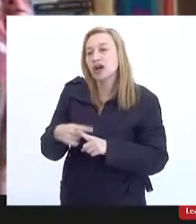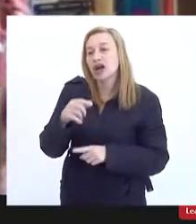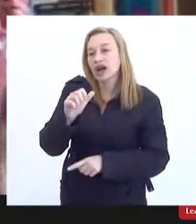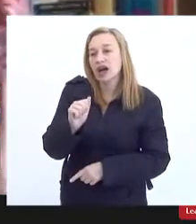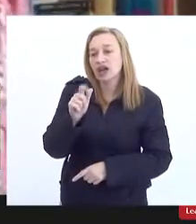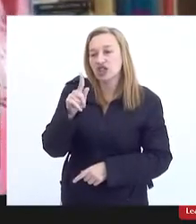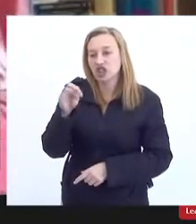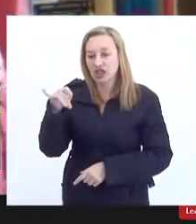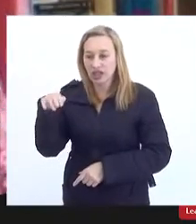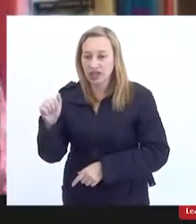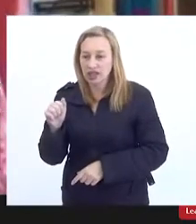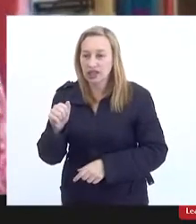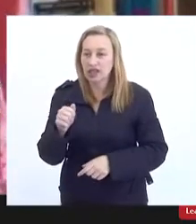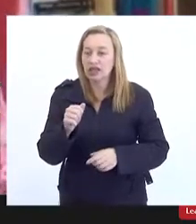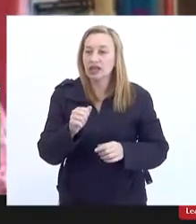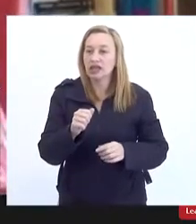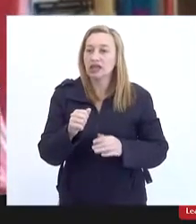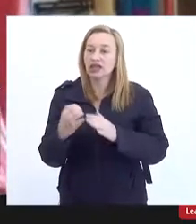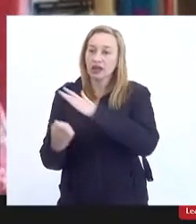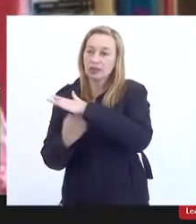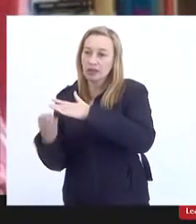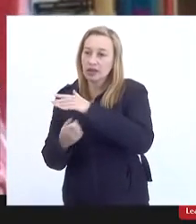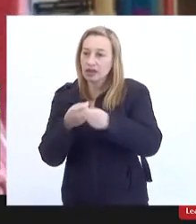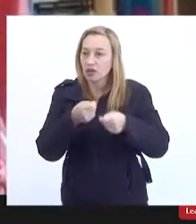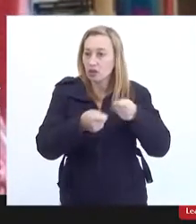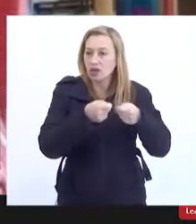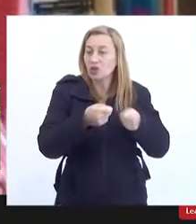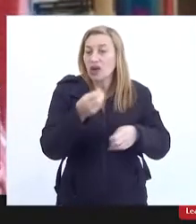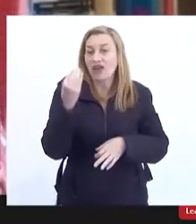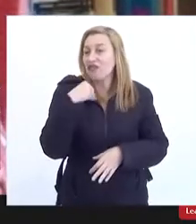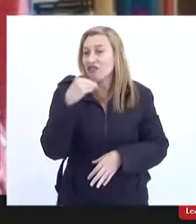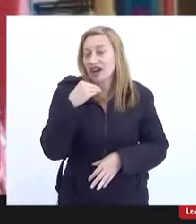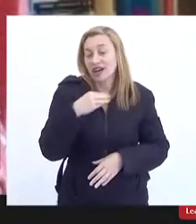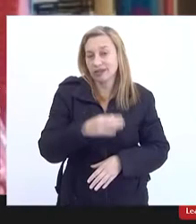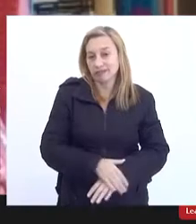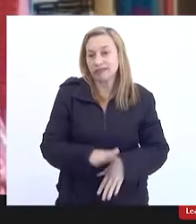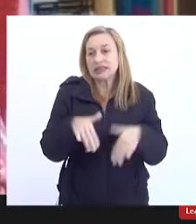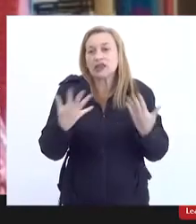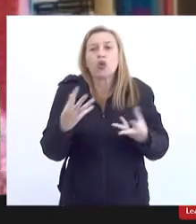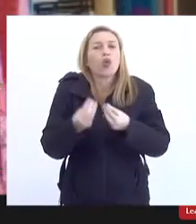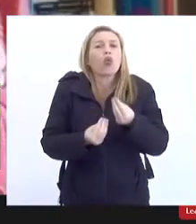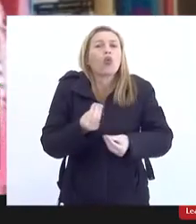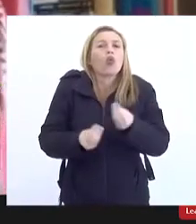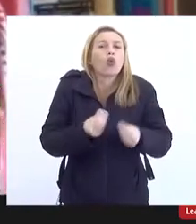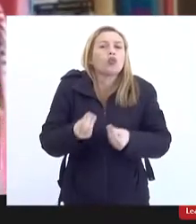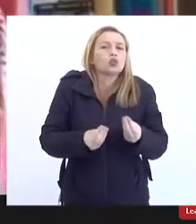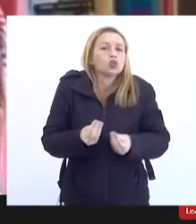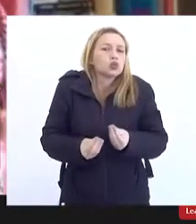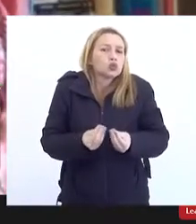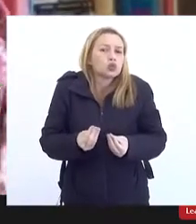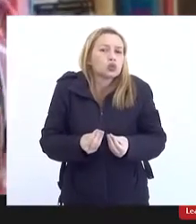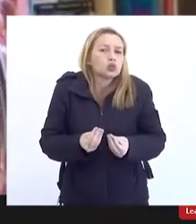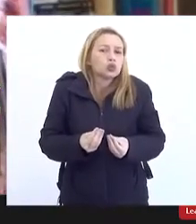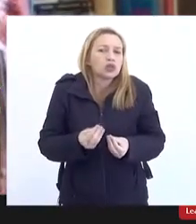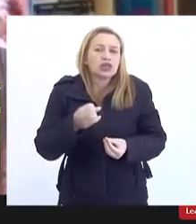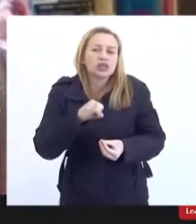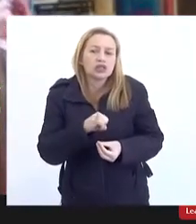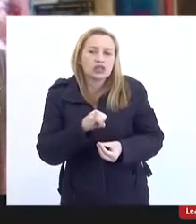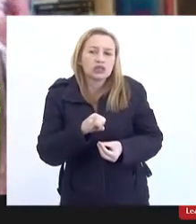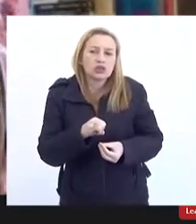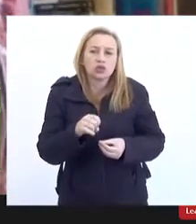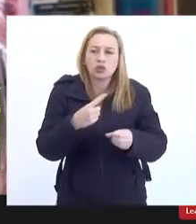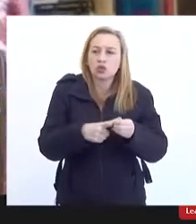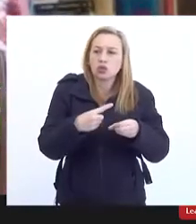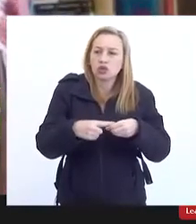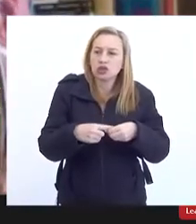que é a nossa agência reguladora, é muito fraca. Então, como, se o município opta